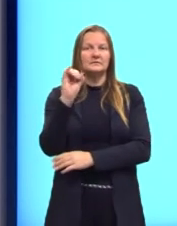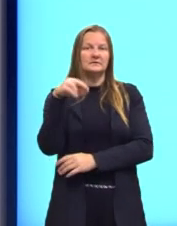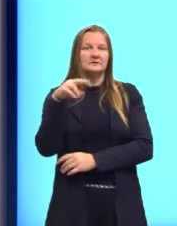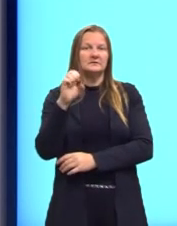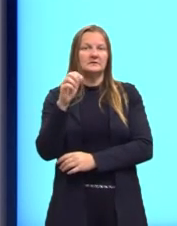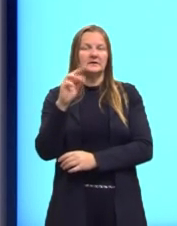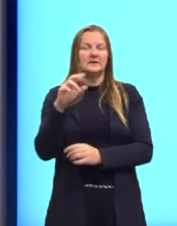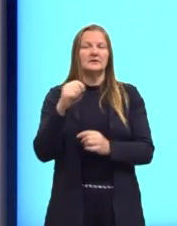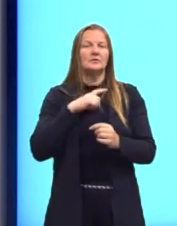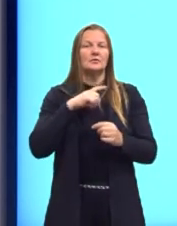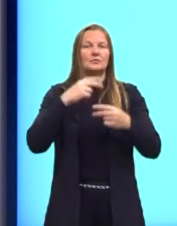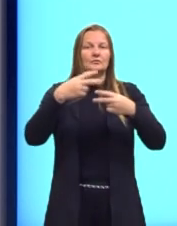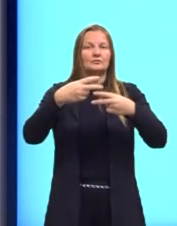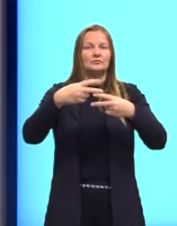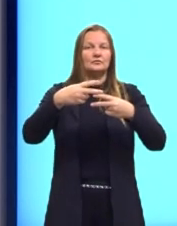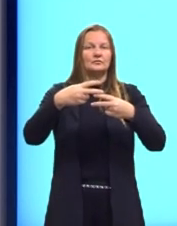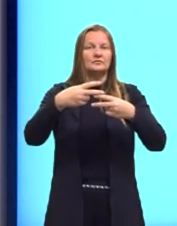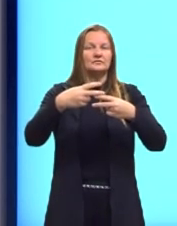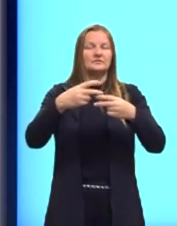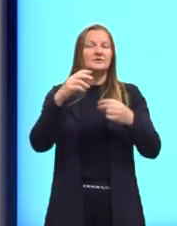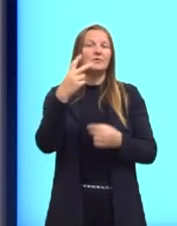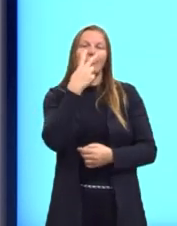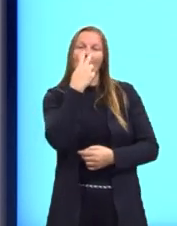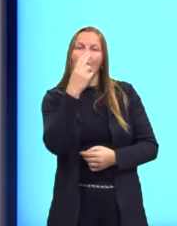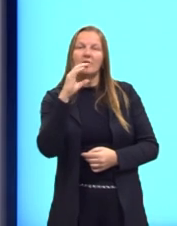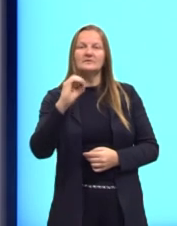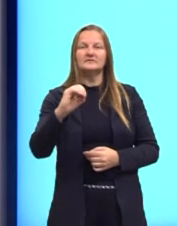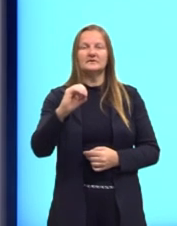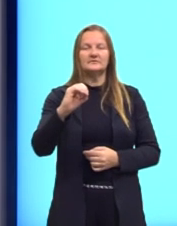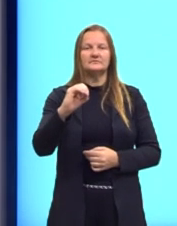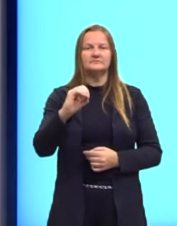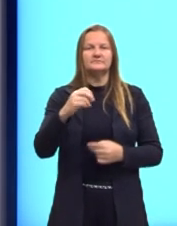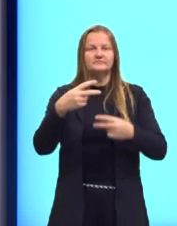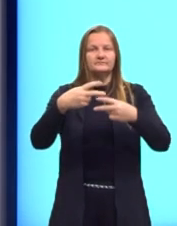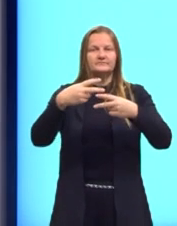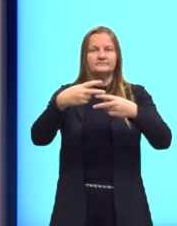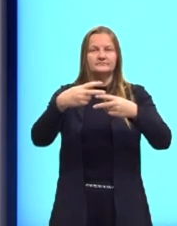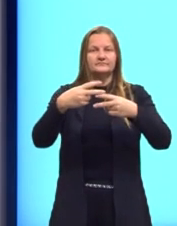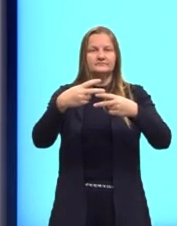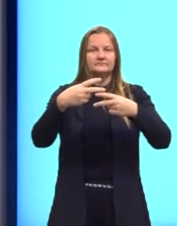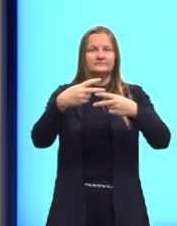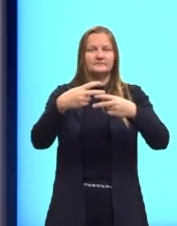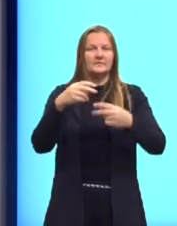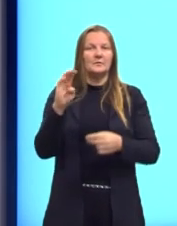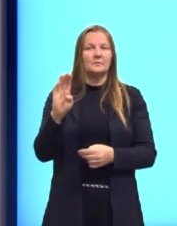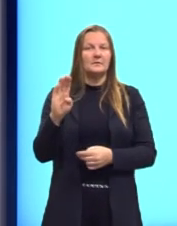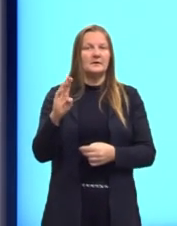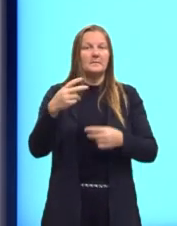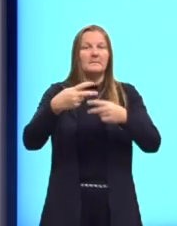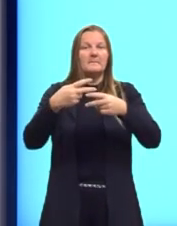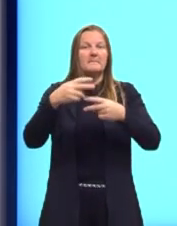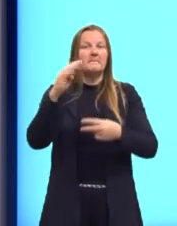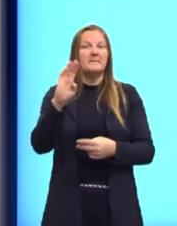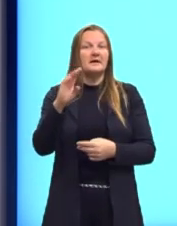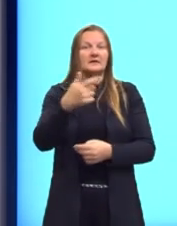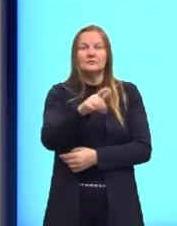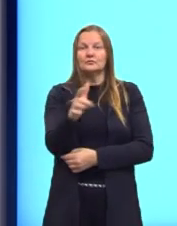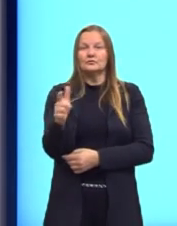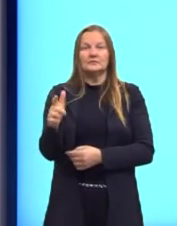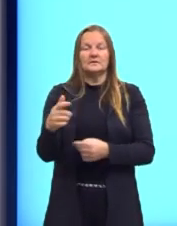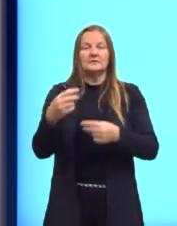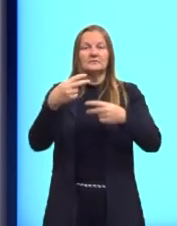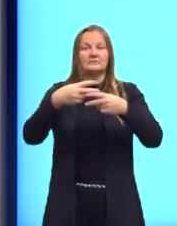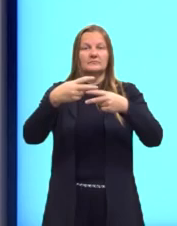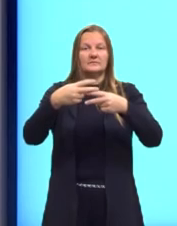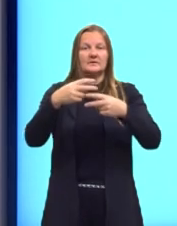coeficiente linear é igual a zero. Nós vimos que o coeficiente linear é o termo B, como o B, nesse caso aqui, não existe,